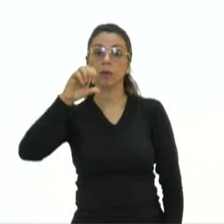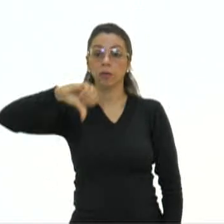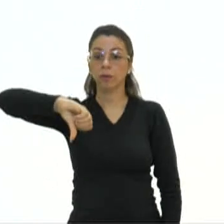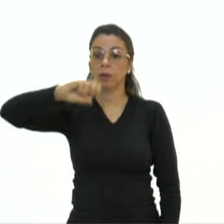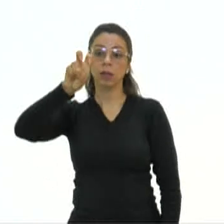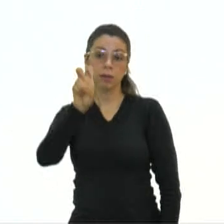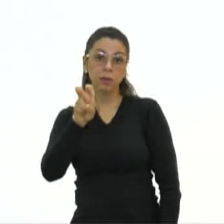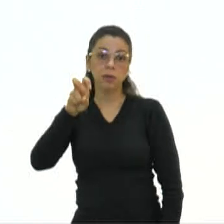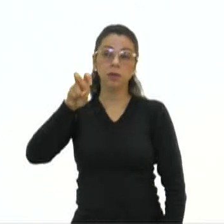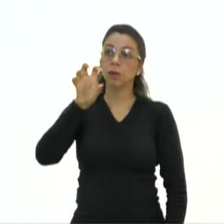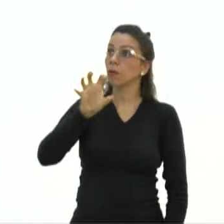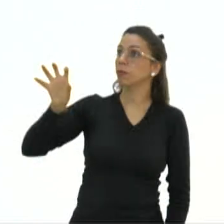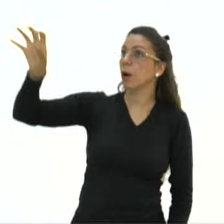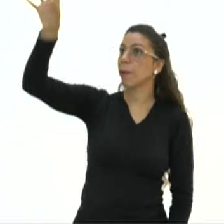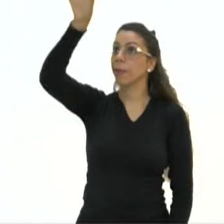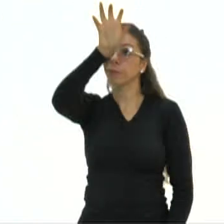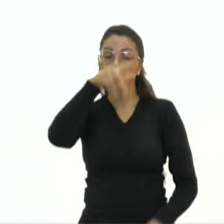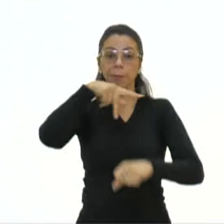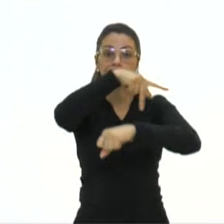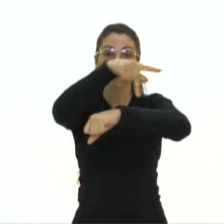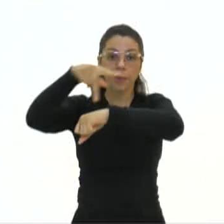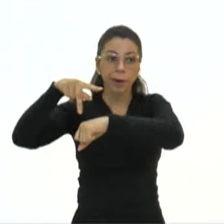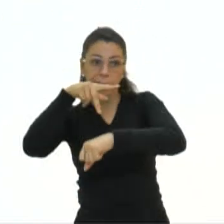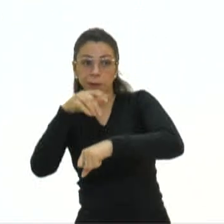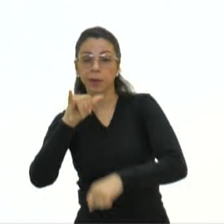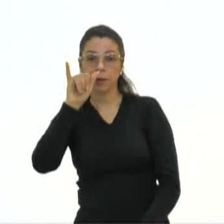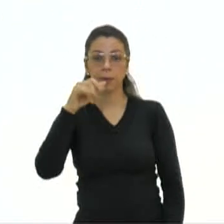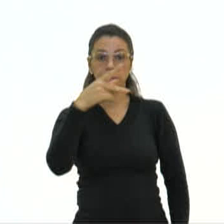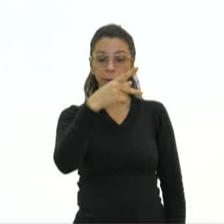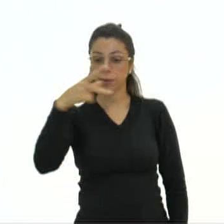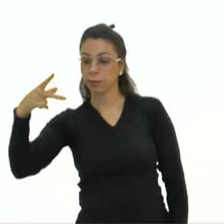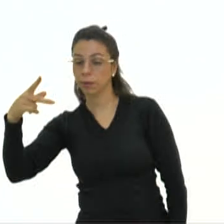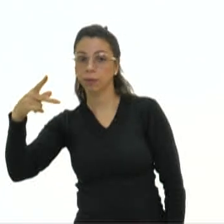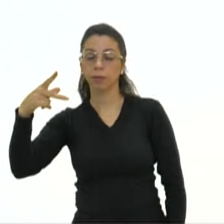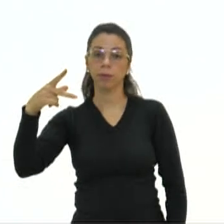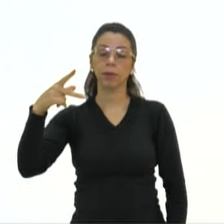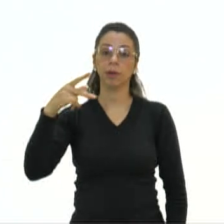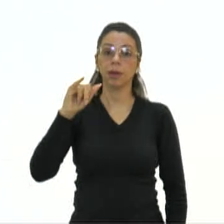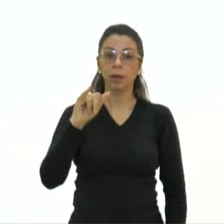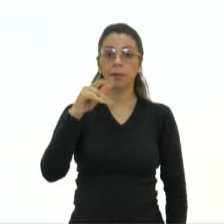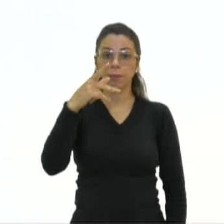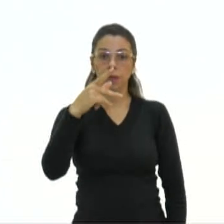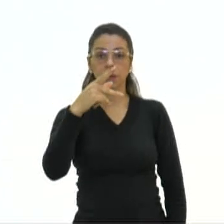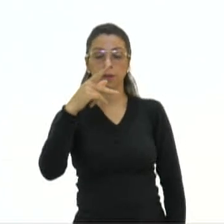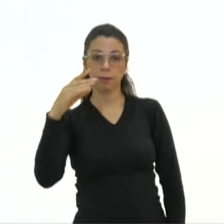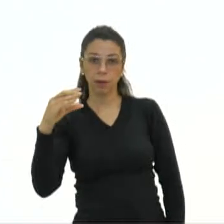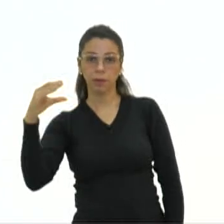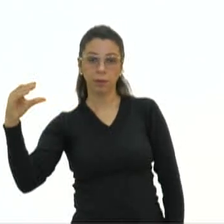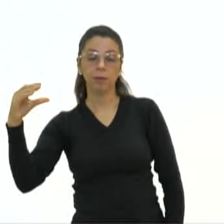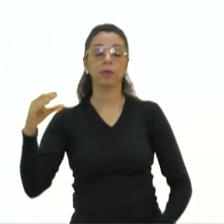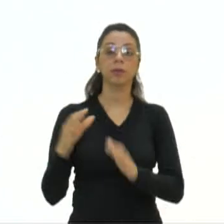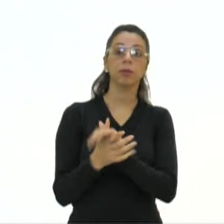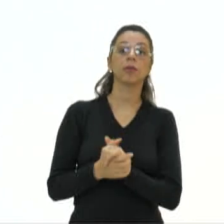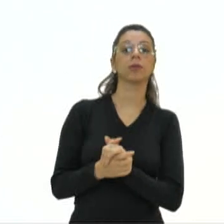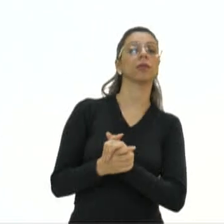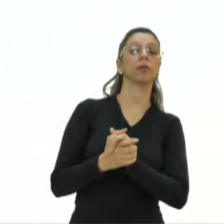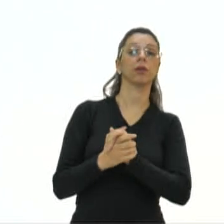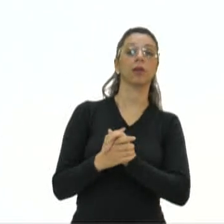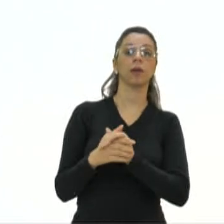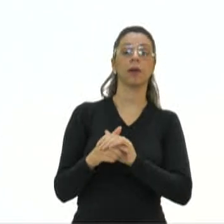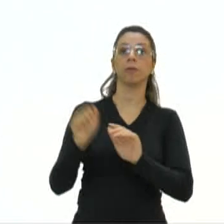que são membros do IPCC, que é um painel intergovernamental sobre mudanças climáticas,